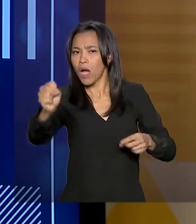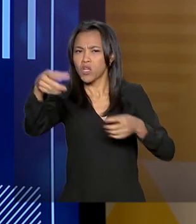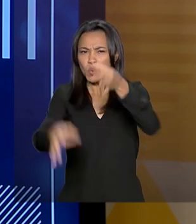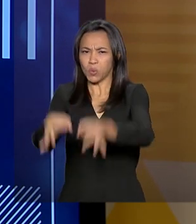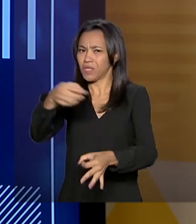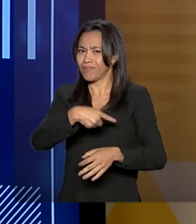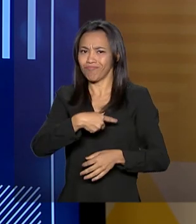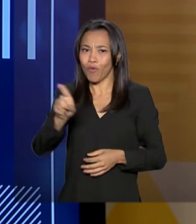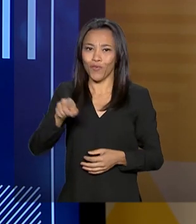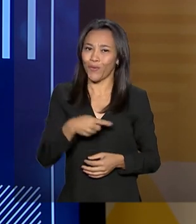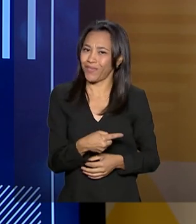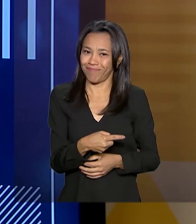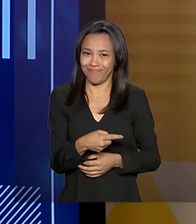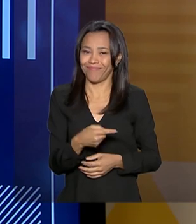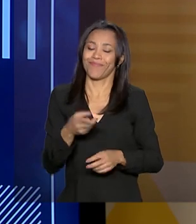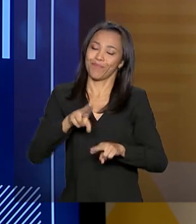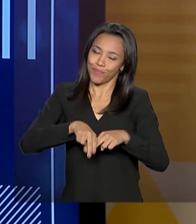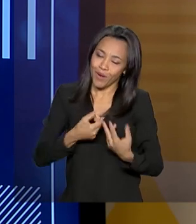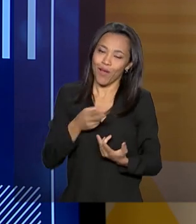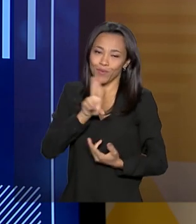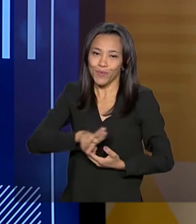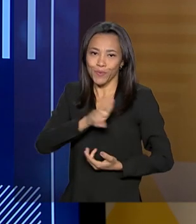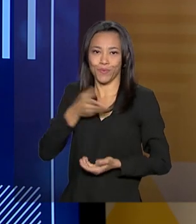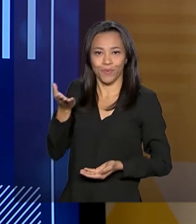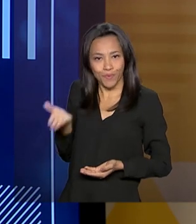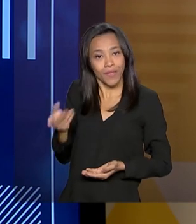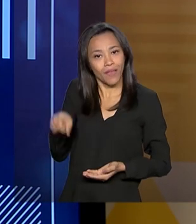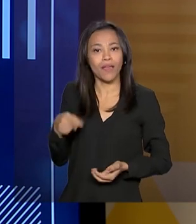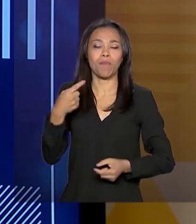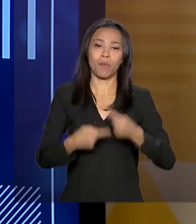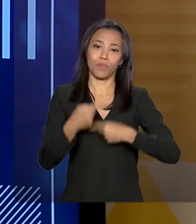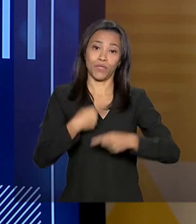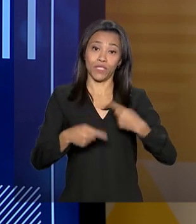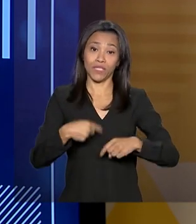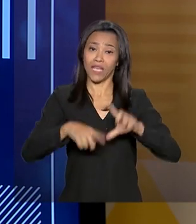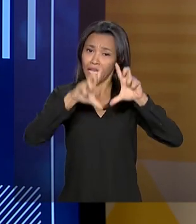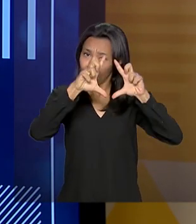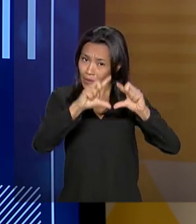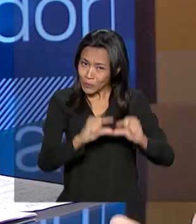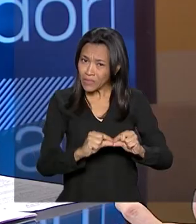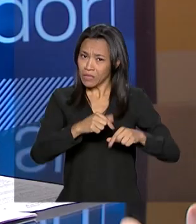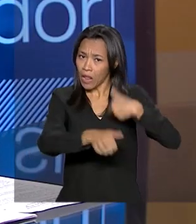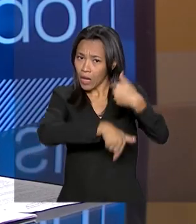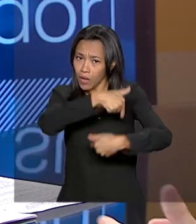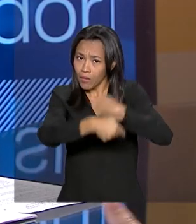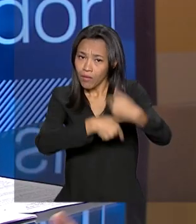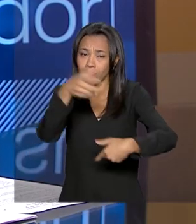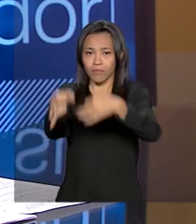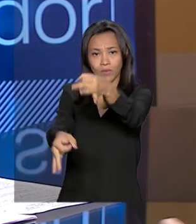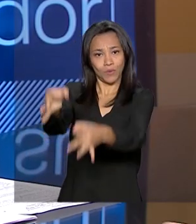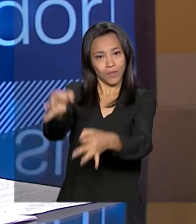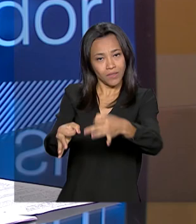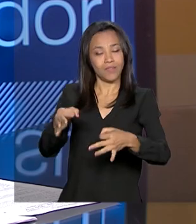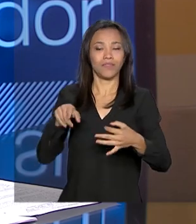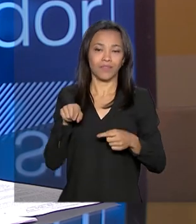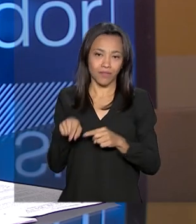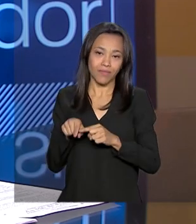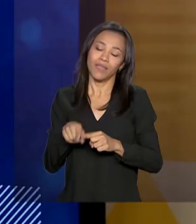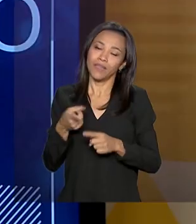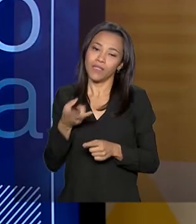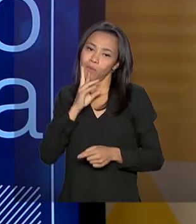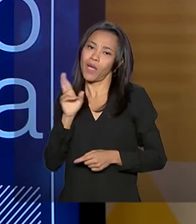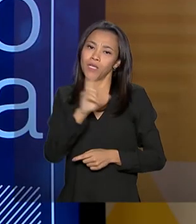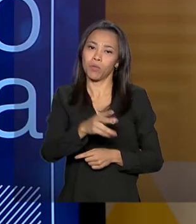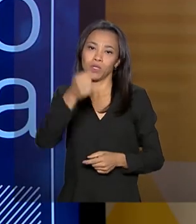Então, isso promove o que nós chamamos de uma política pública de desjudicialização, vírgula, sem precarizar o consumidor,